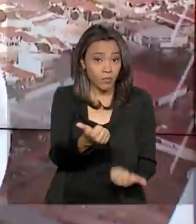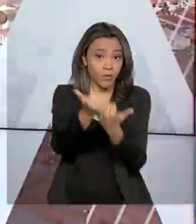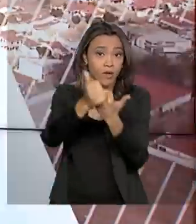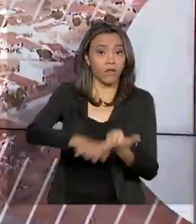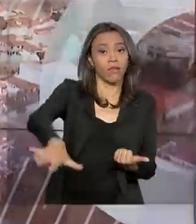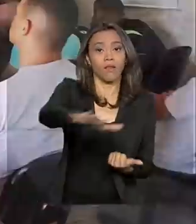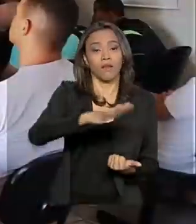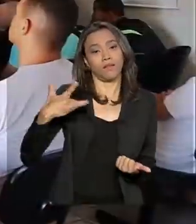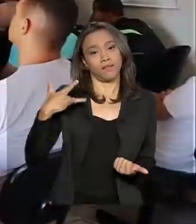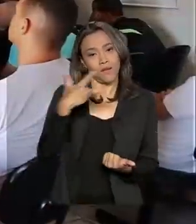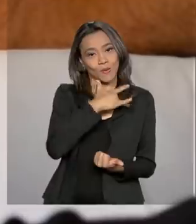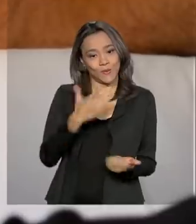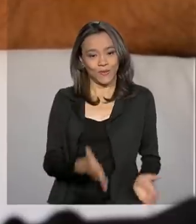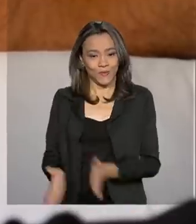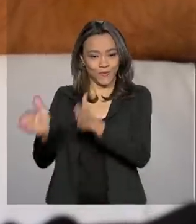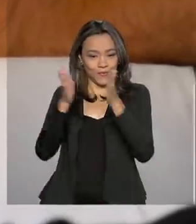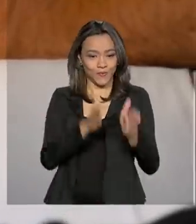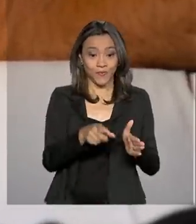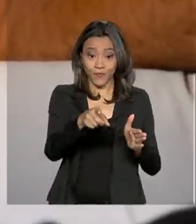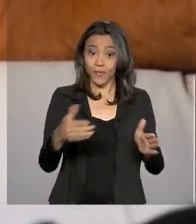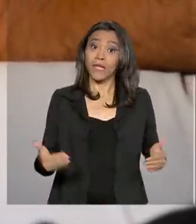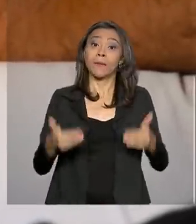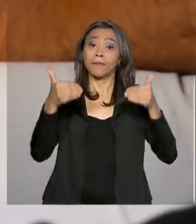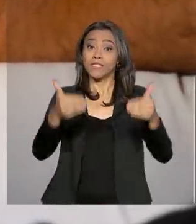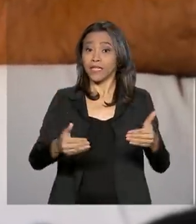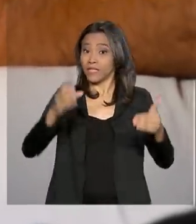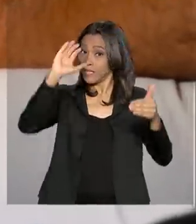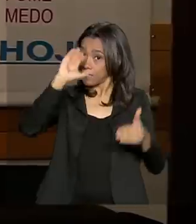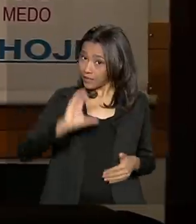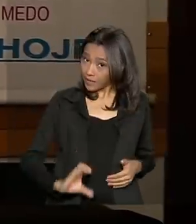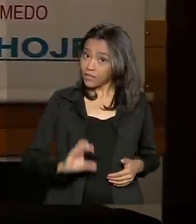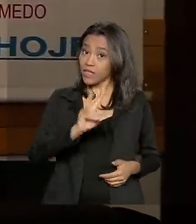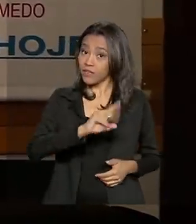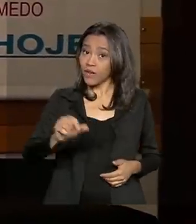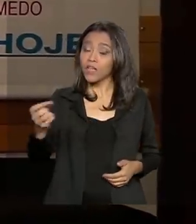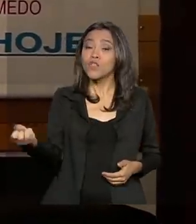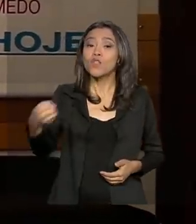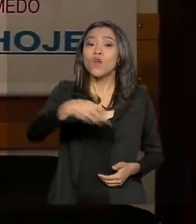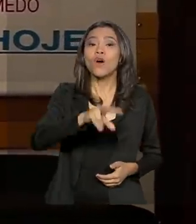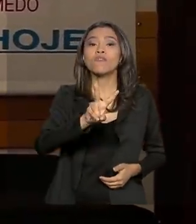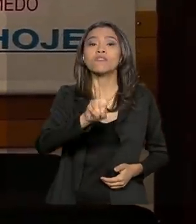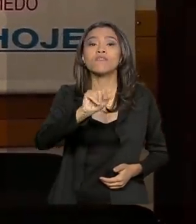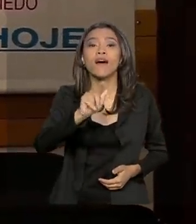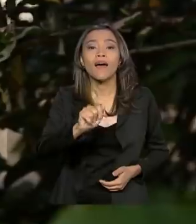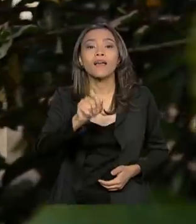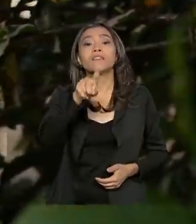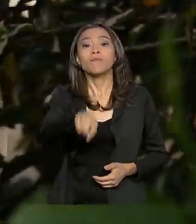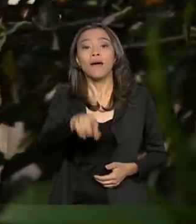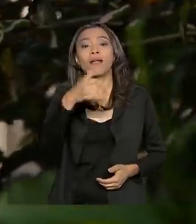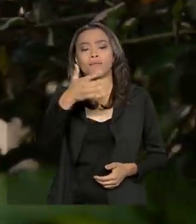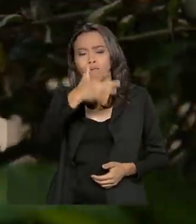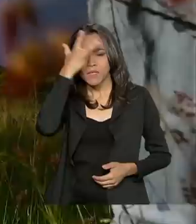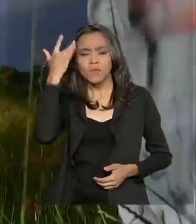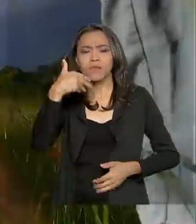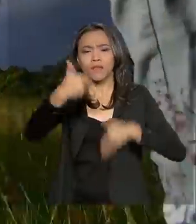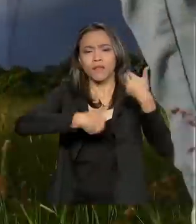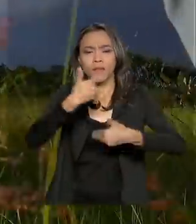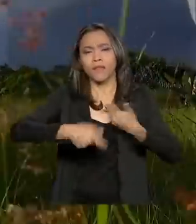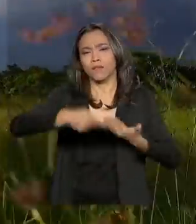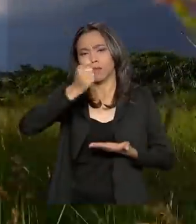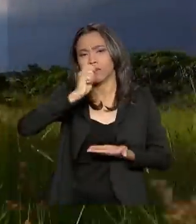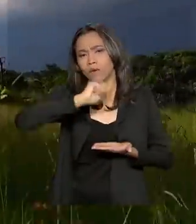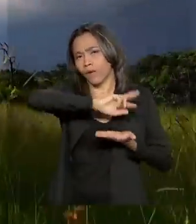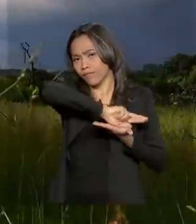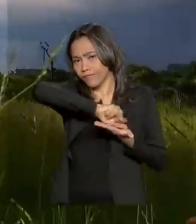saúde. E veja também, Ministério da Cidadania vai financiar novas vagas em comunidades terapêuticas para o acolhimento e